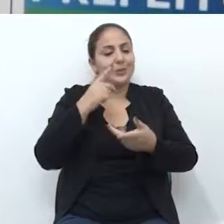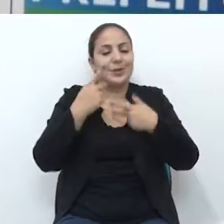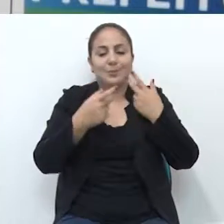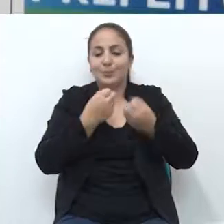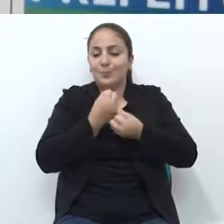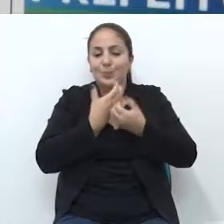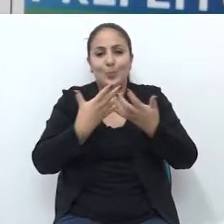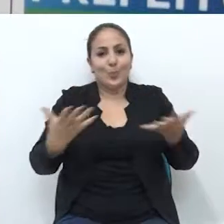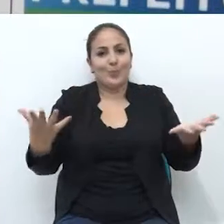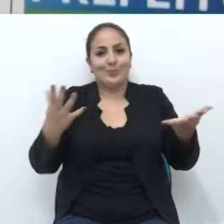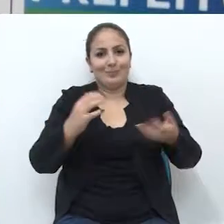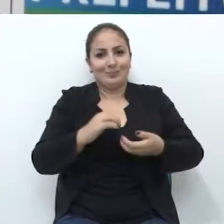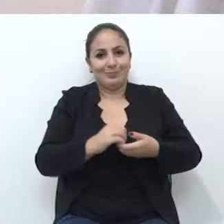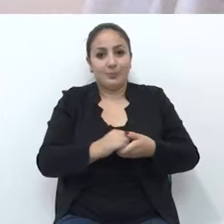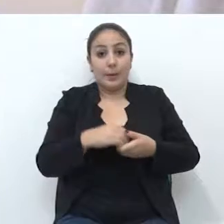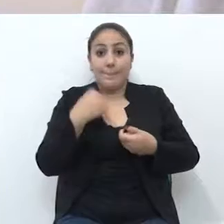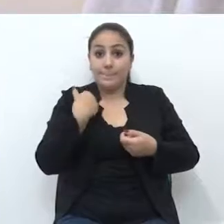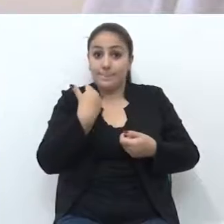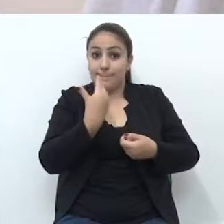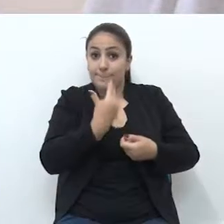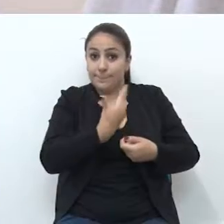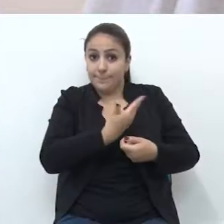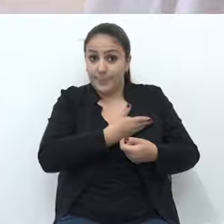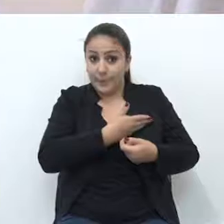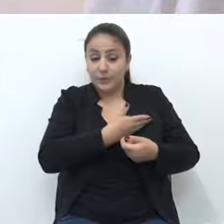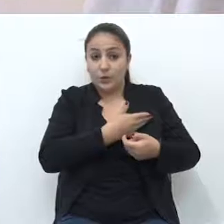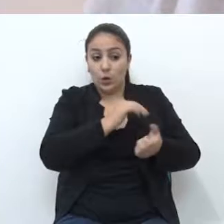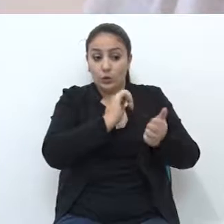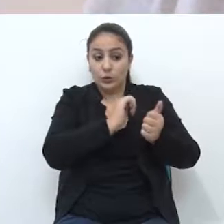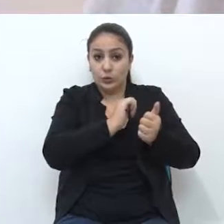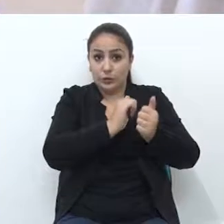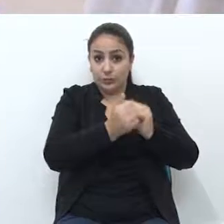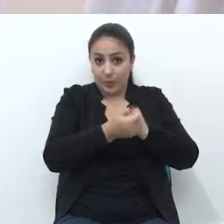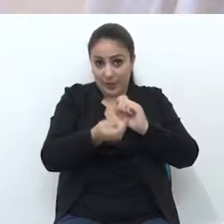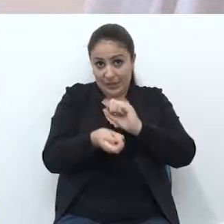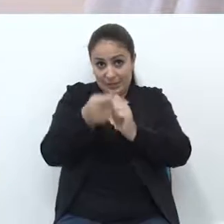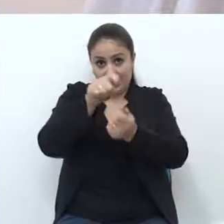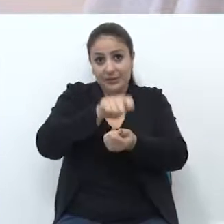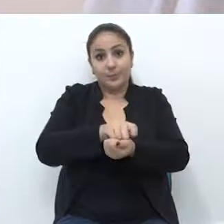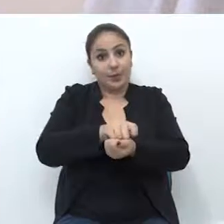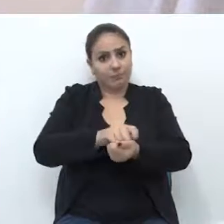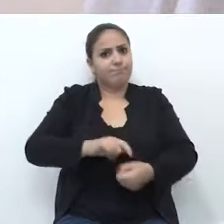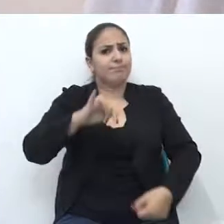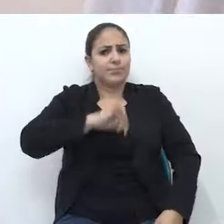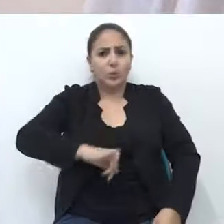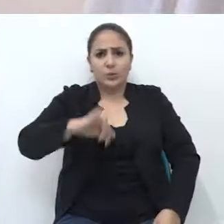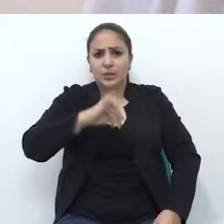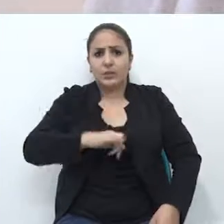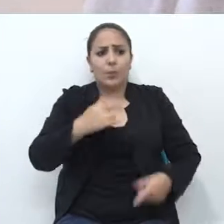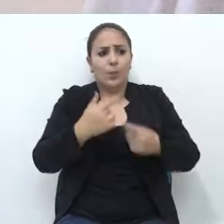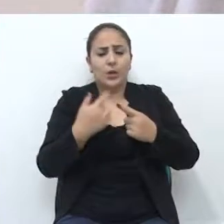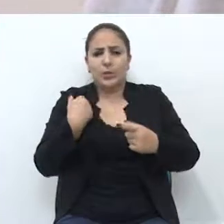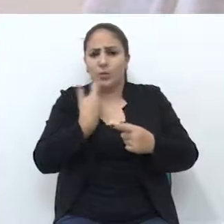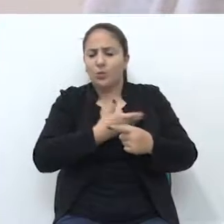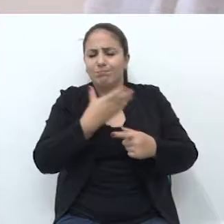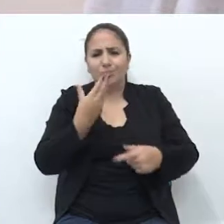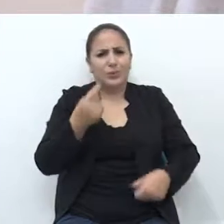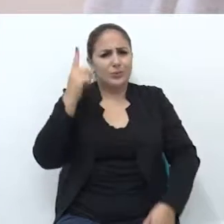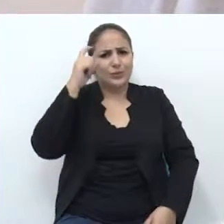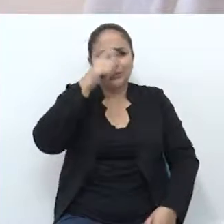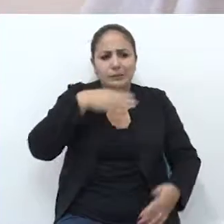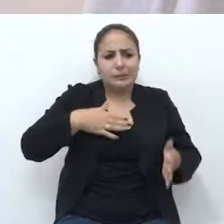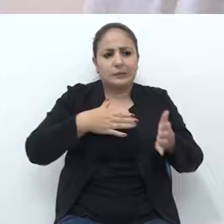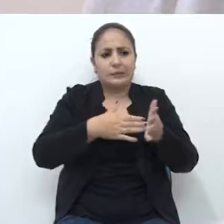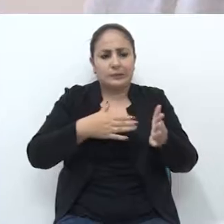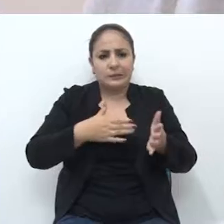tem o que dizer, é muito bom. Para nós, na parte do esporte adaptado, é um passo muito importante, porque a gente enfrenta